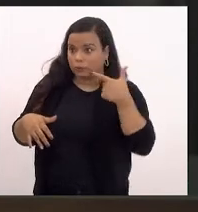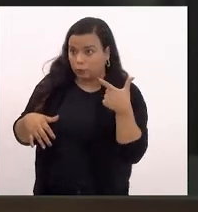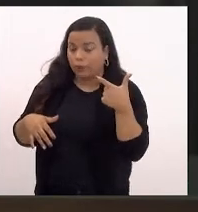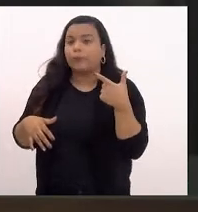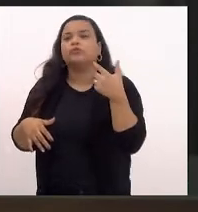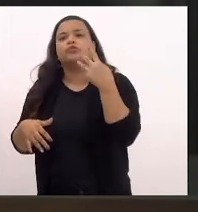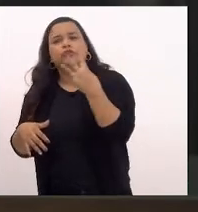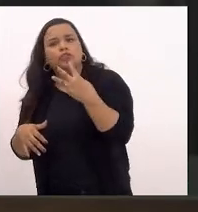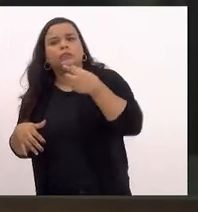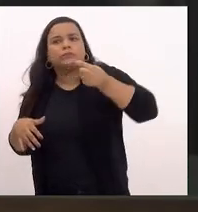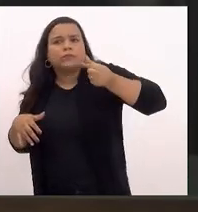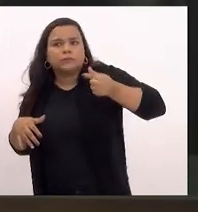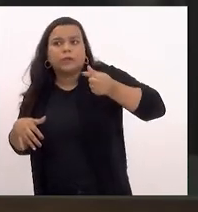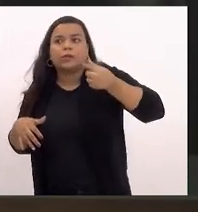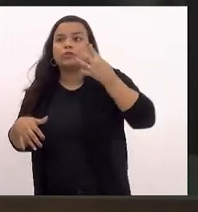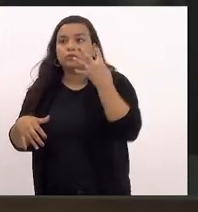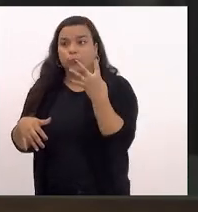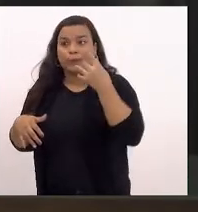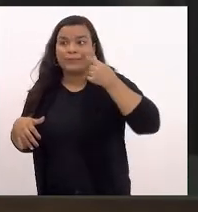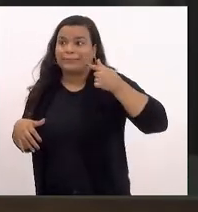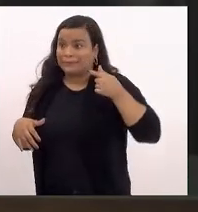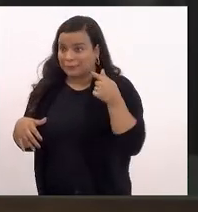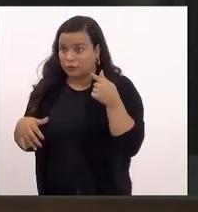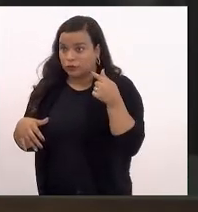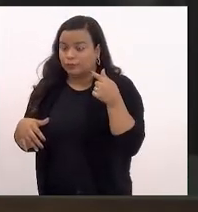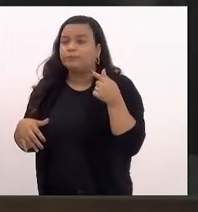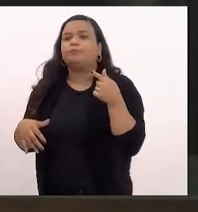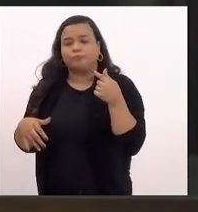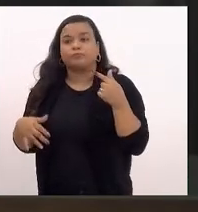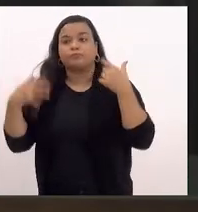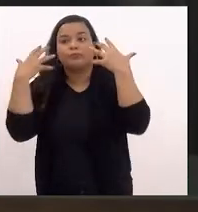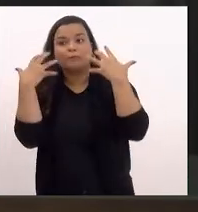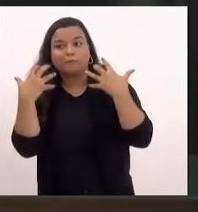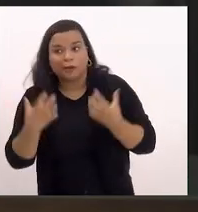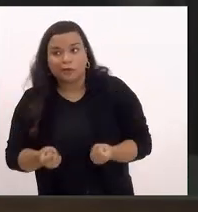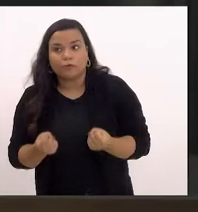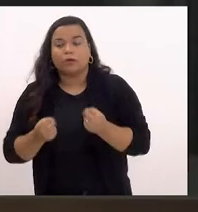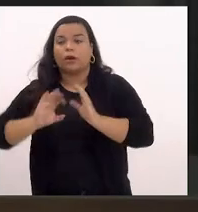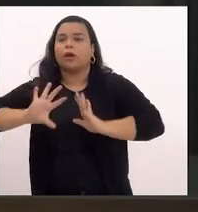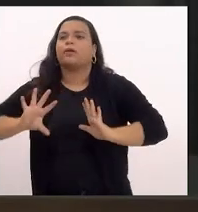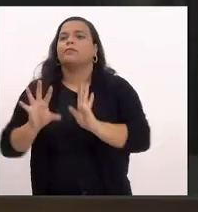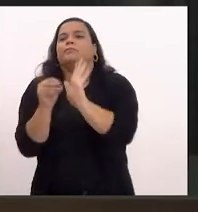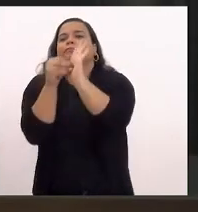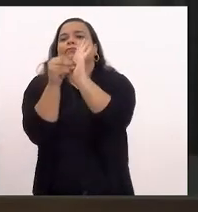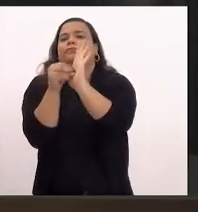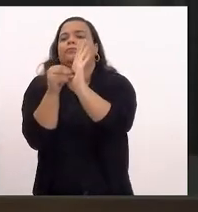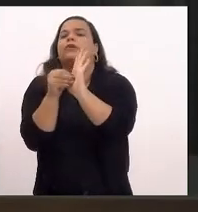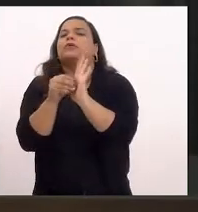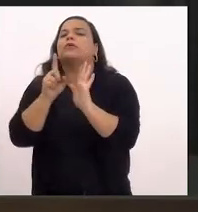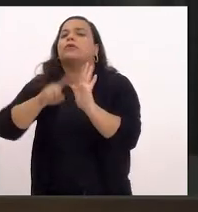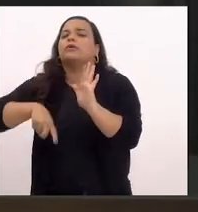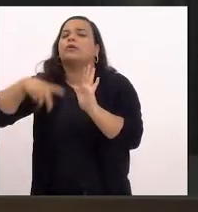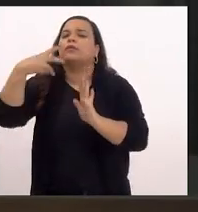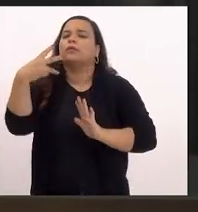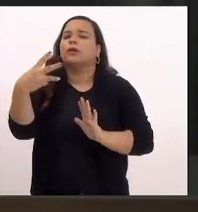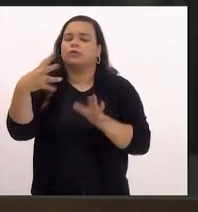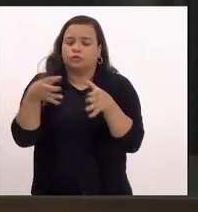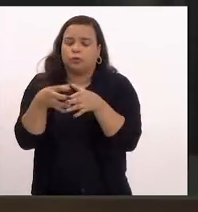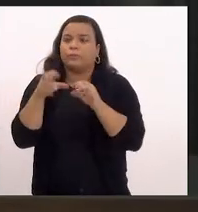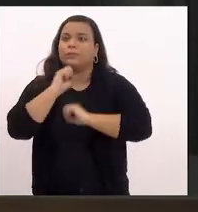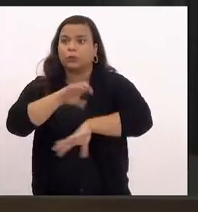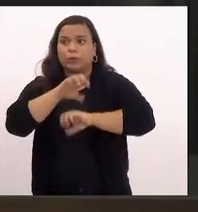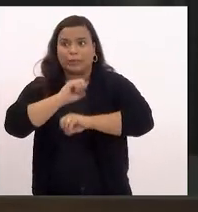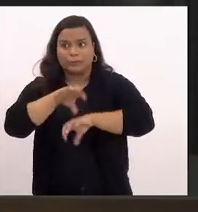37 e 47. Favorável com subemenda aglutinativa à emenda 3 da Comissão de